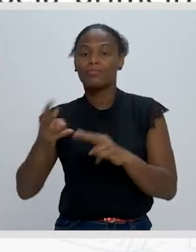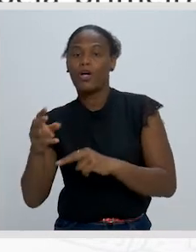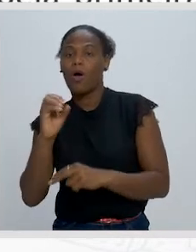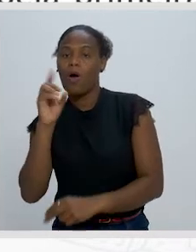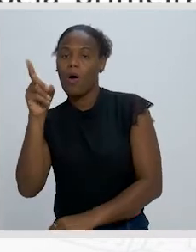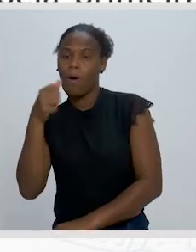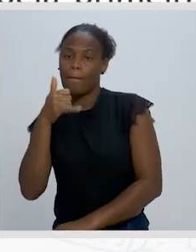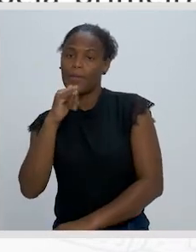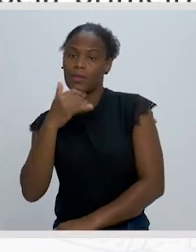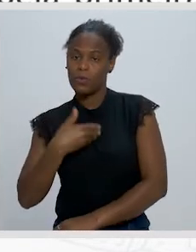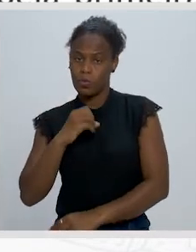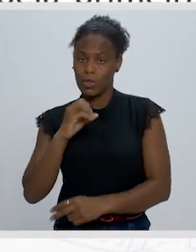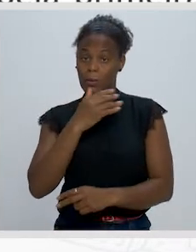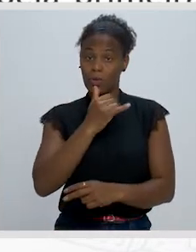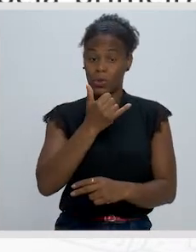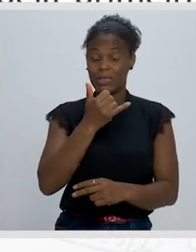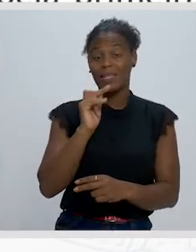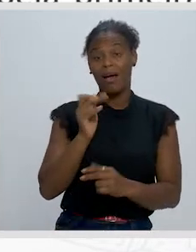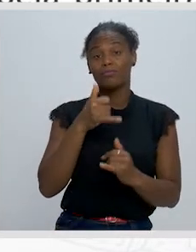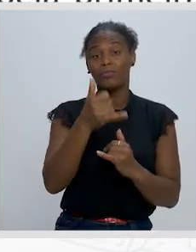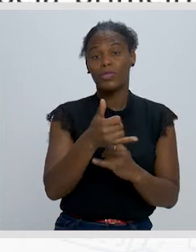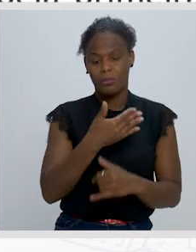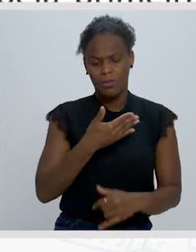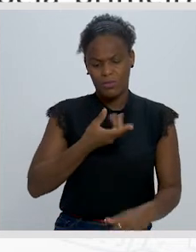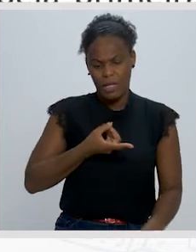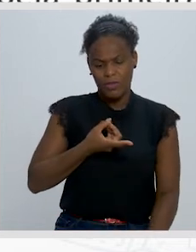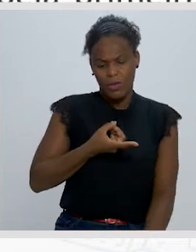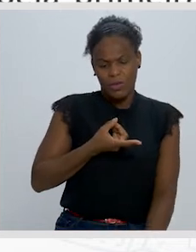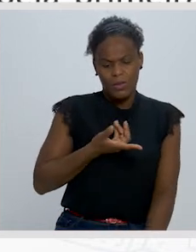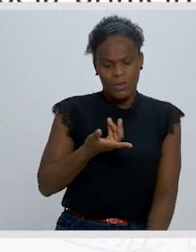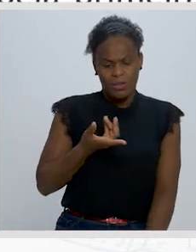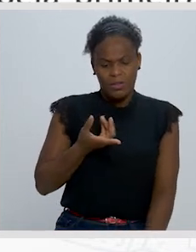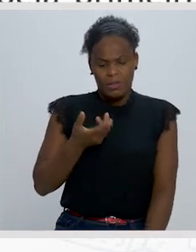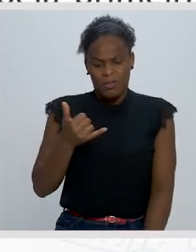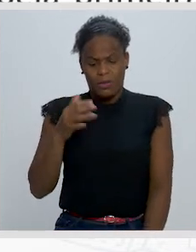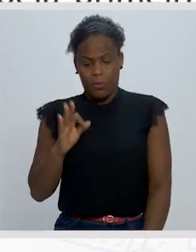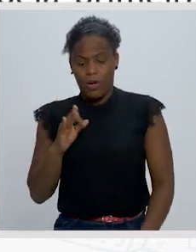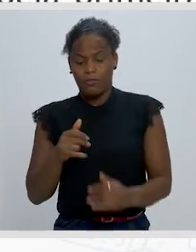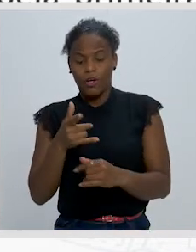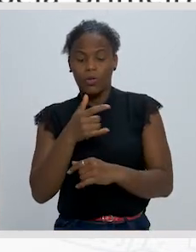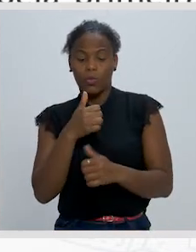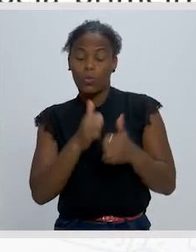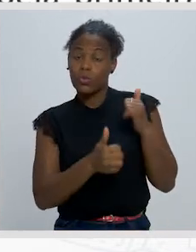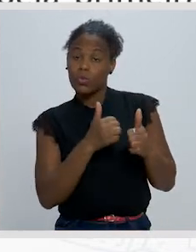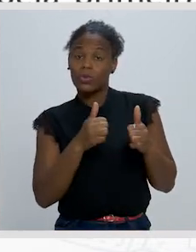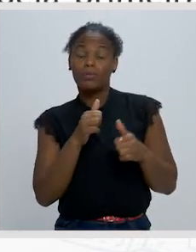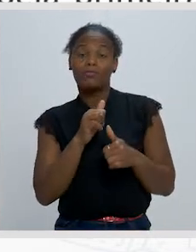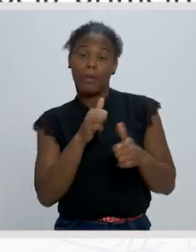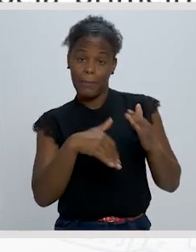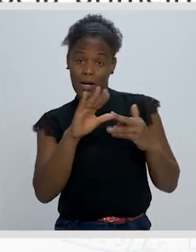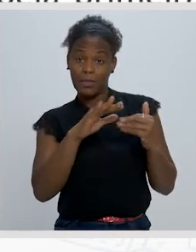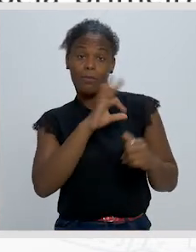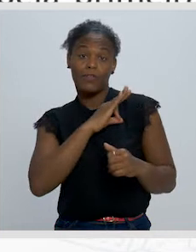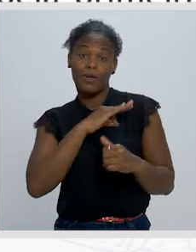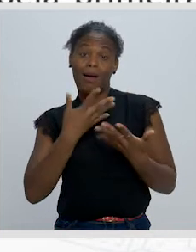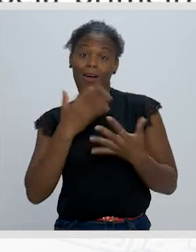1894, após ser seriado num concurso público, é nomeado professor de filosofia no